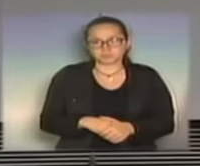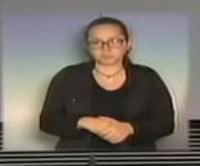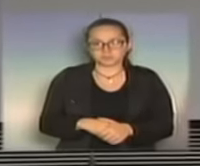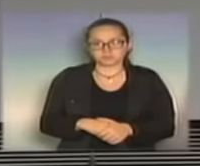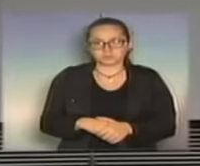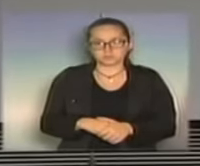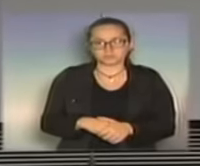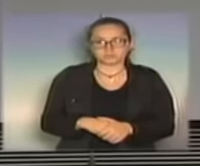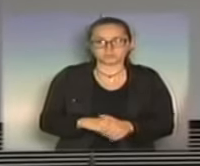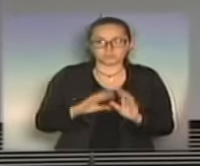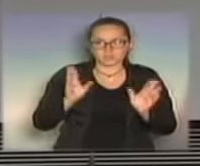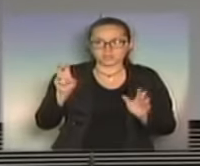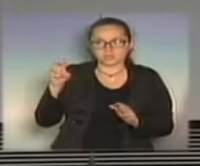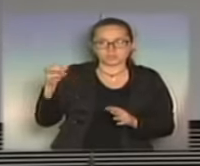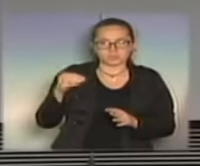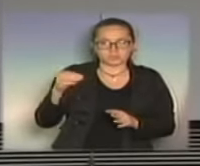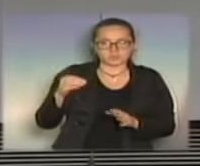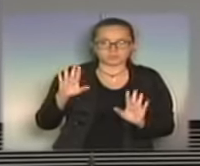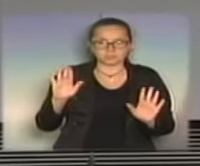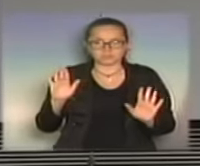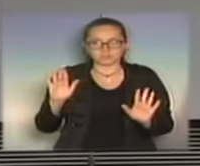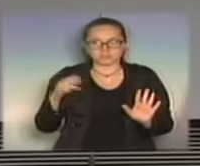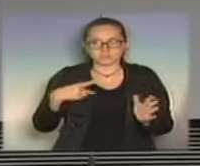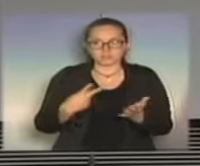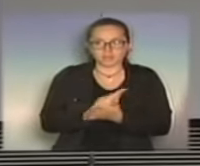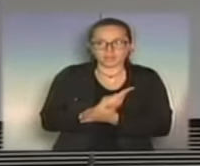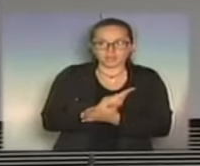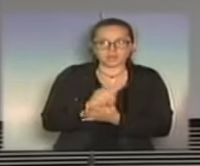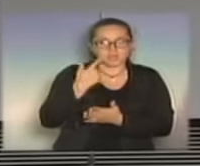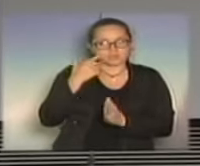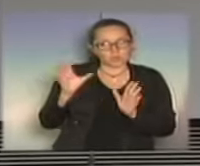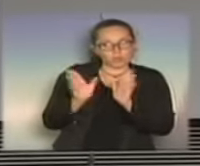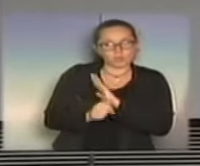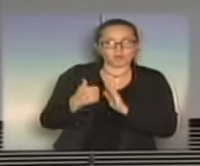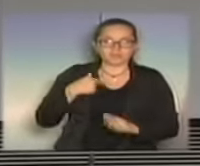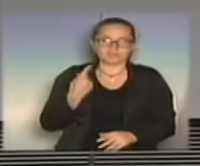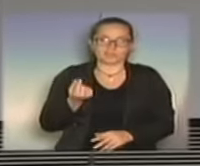Já deu cinco minutos? Alguma coisa está errada aí, estão me tomando tempo aí.